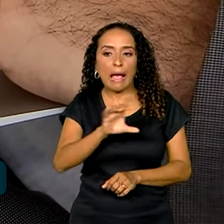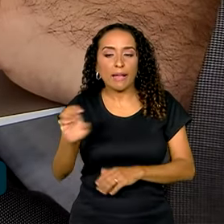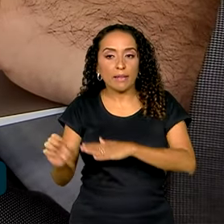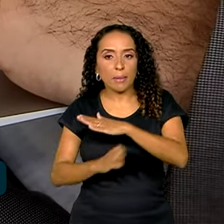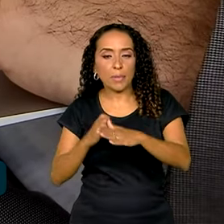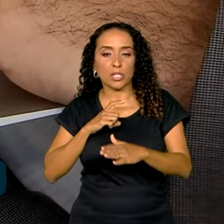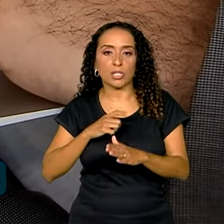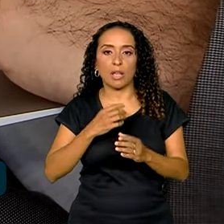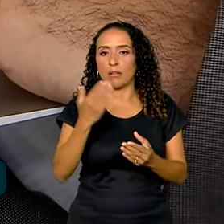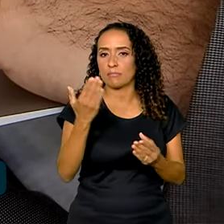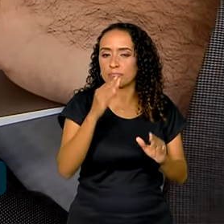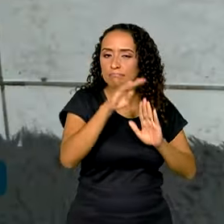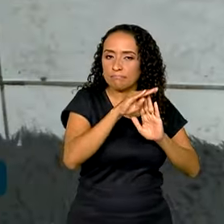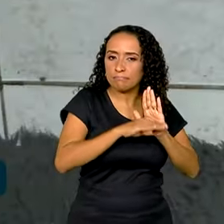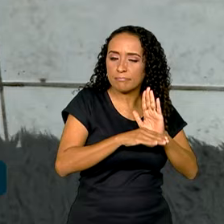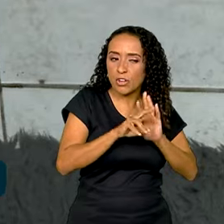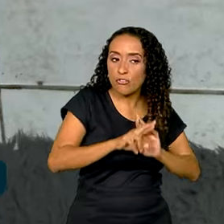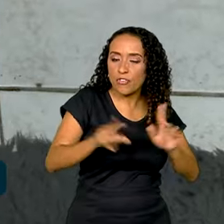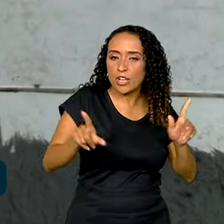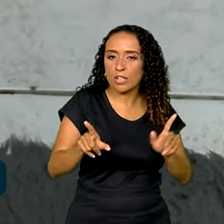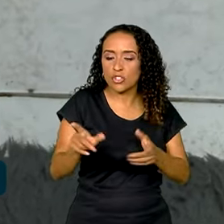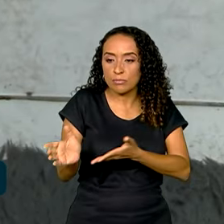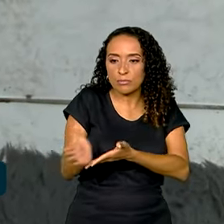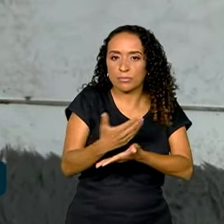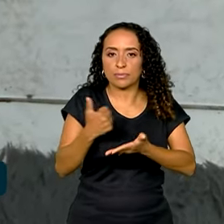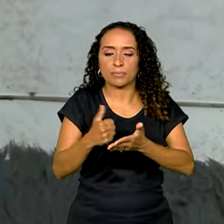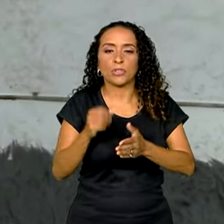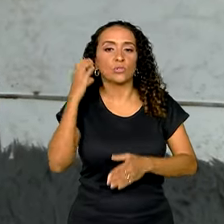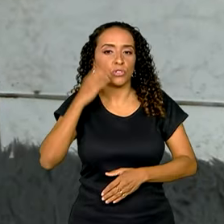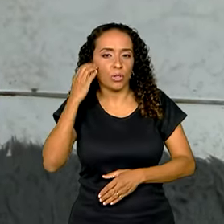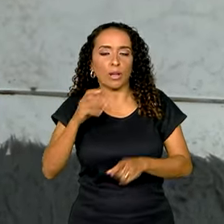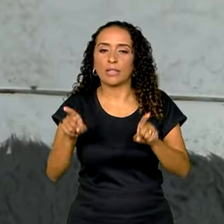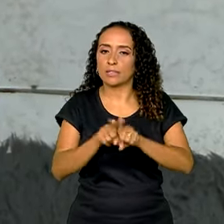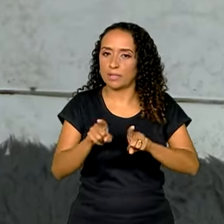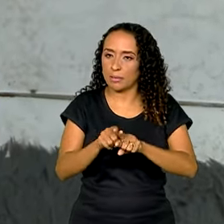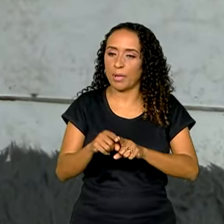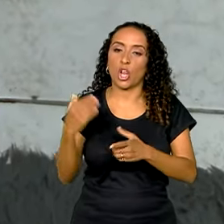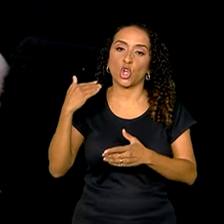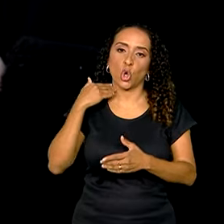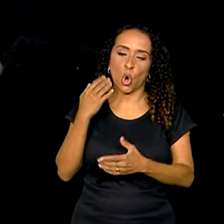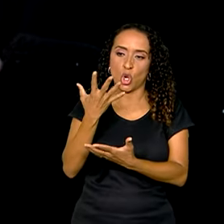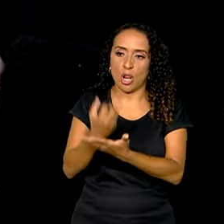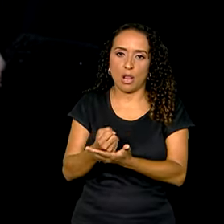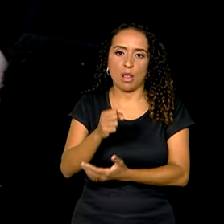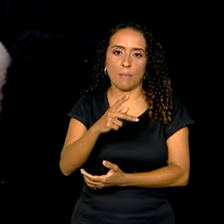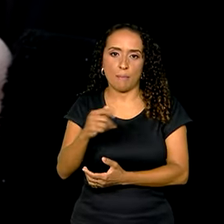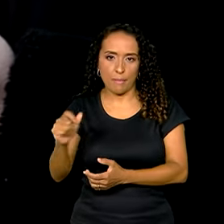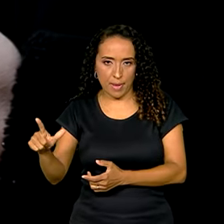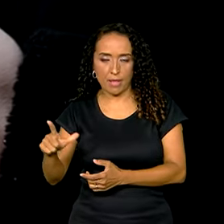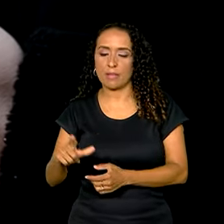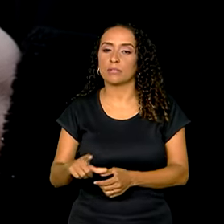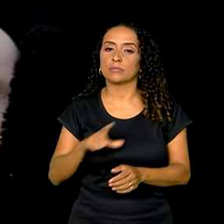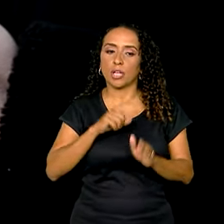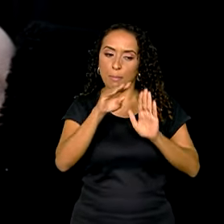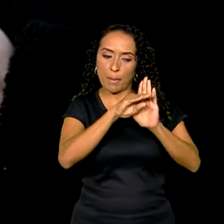segue um processo diferente para a recuperação dos aparelhos e das contas em aplicativos, descrito nos termos de uso. Música Música Vamos lá.